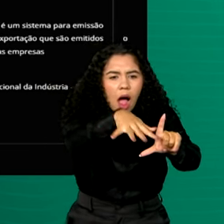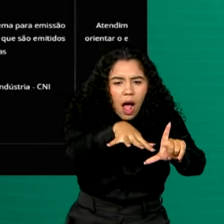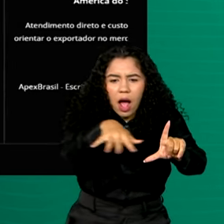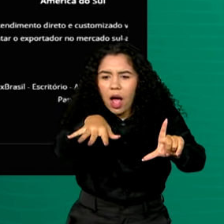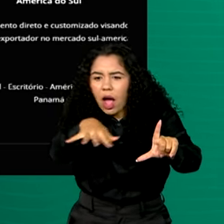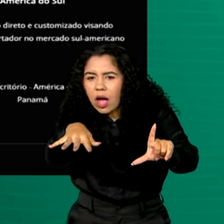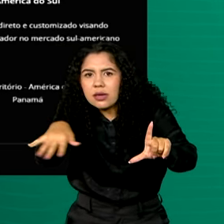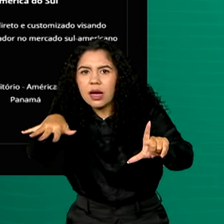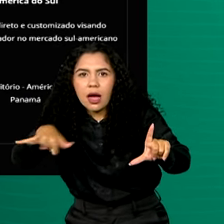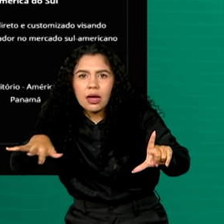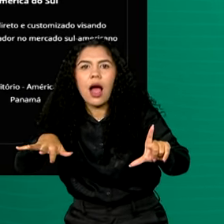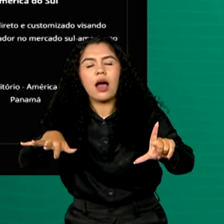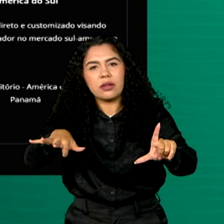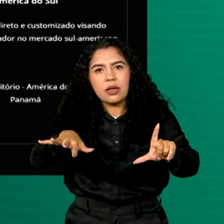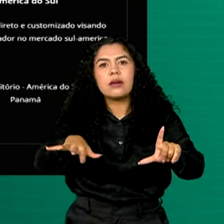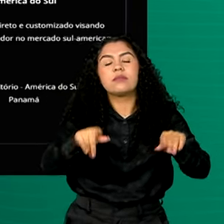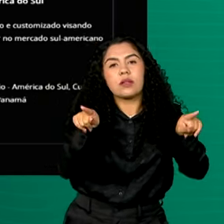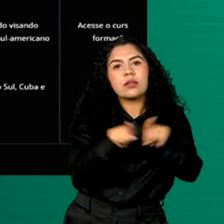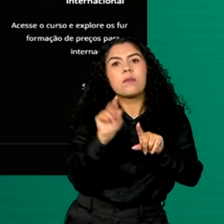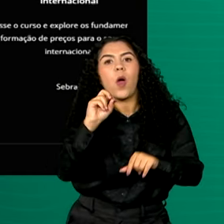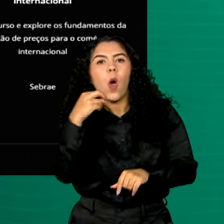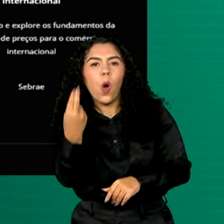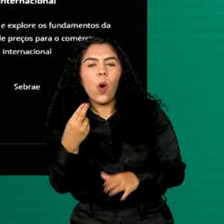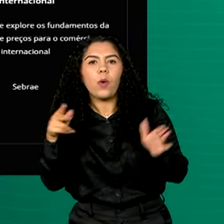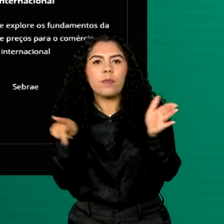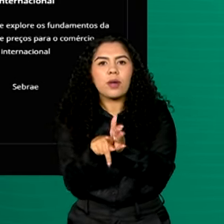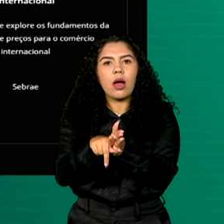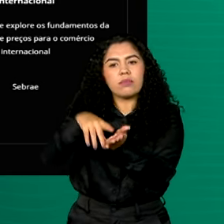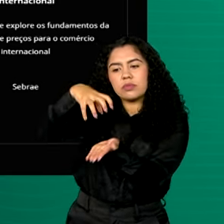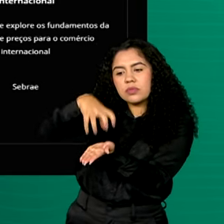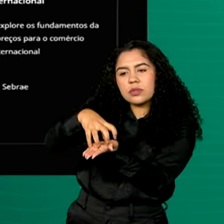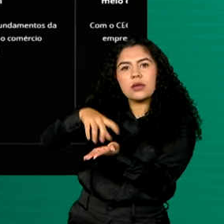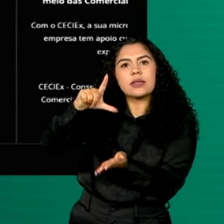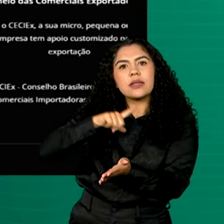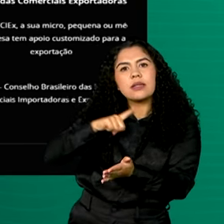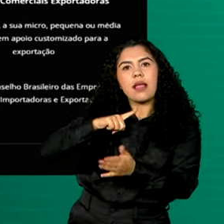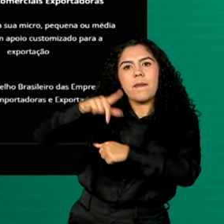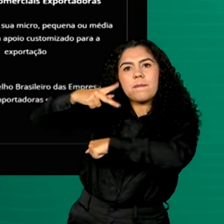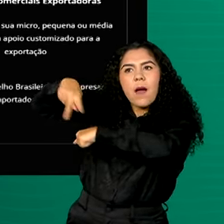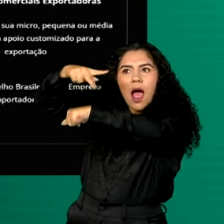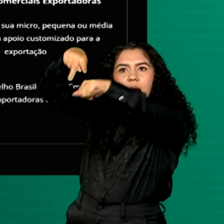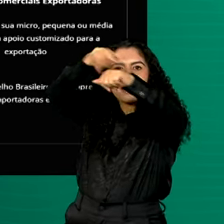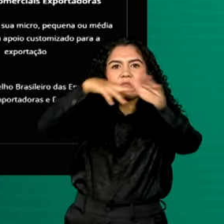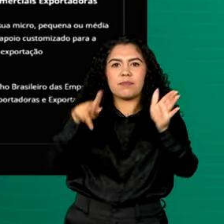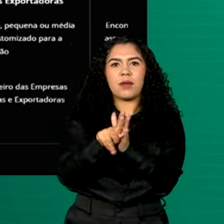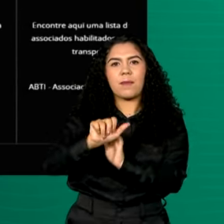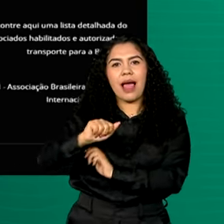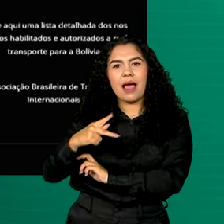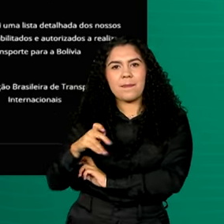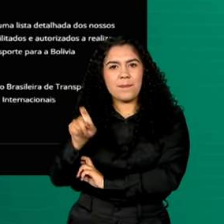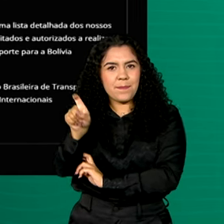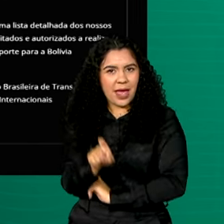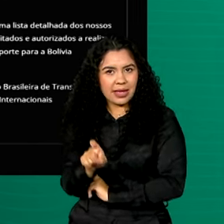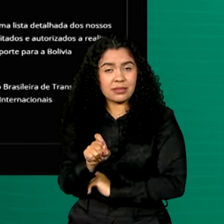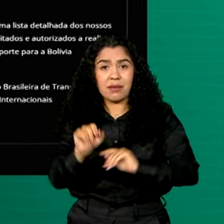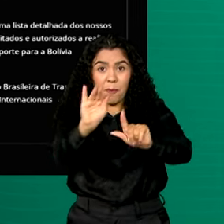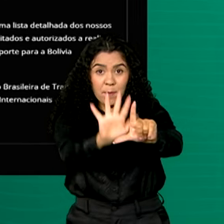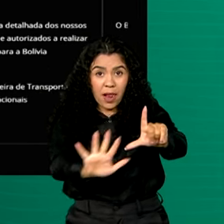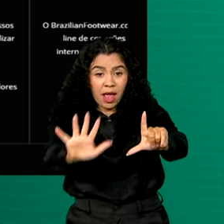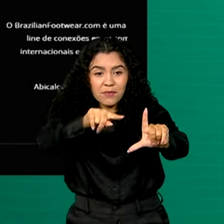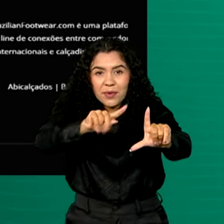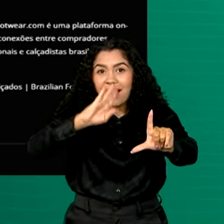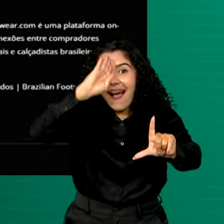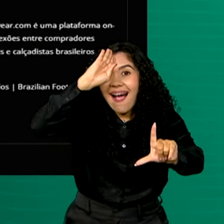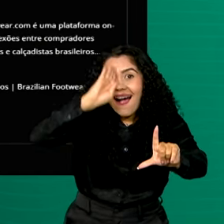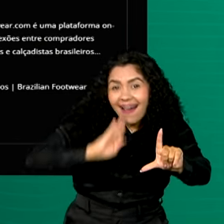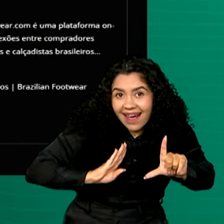comercial ou escritórios da APEX Brasil em cada país. A plataforma é de graça e